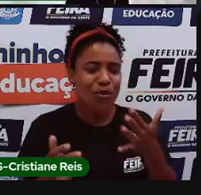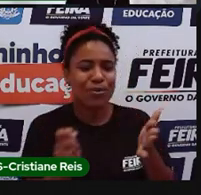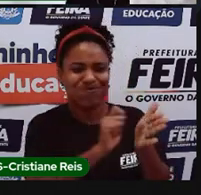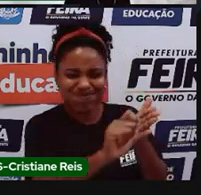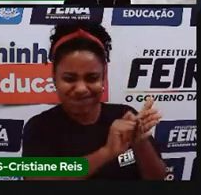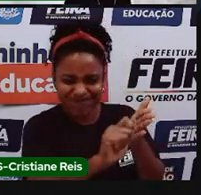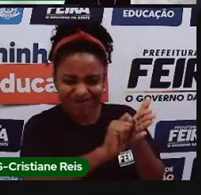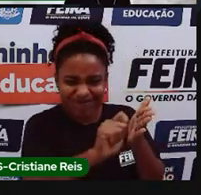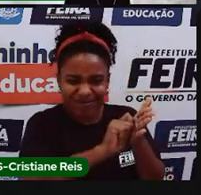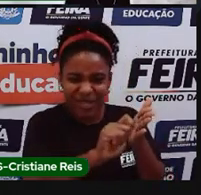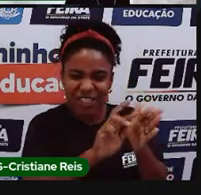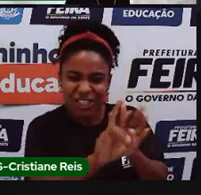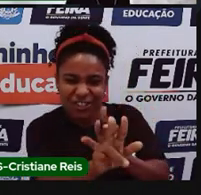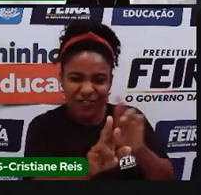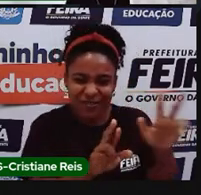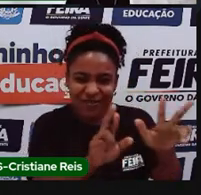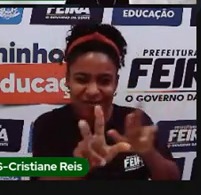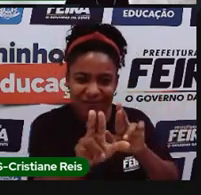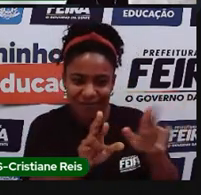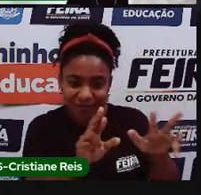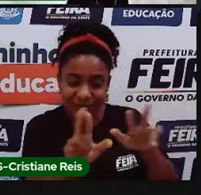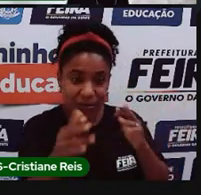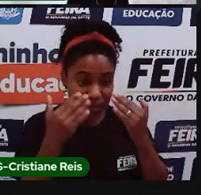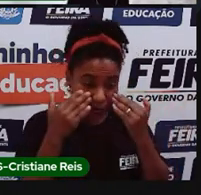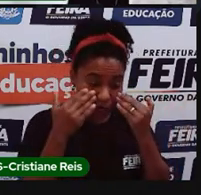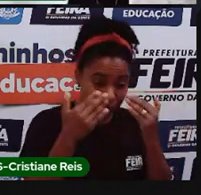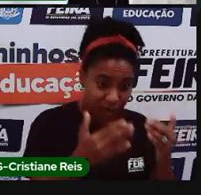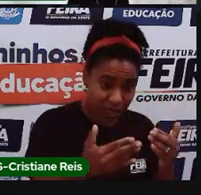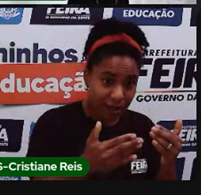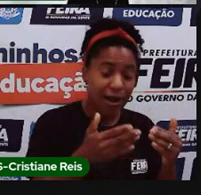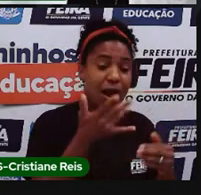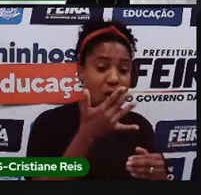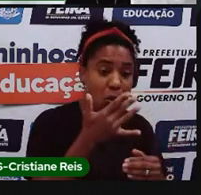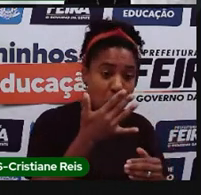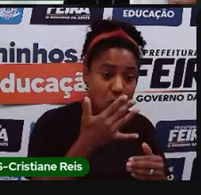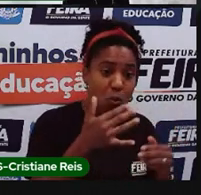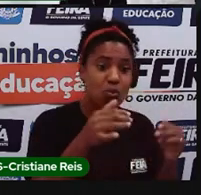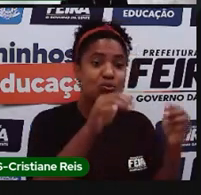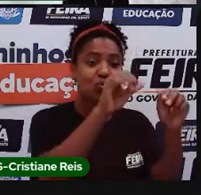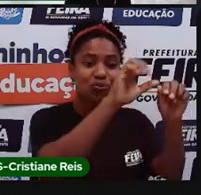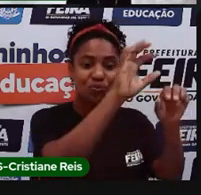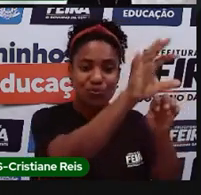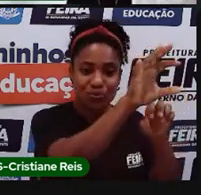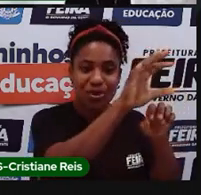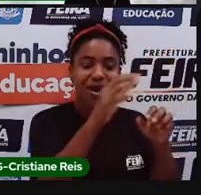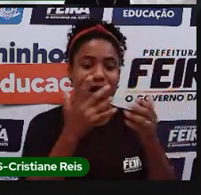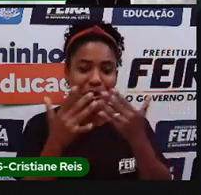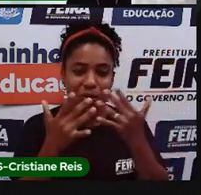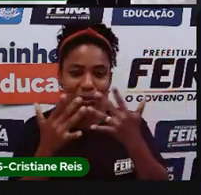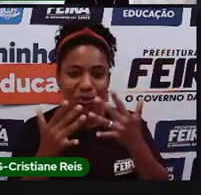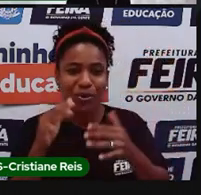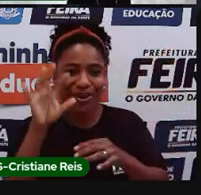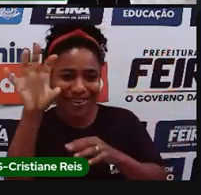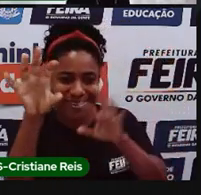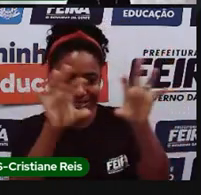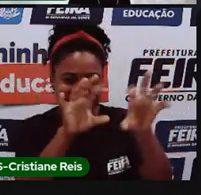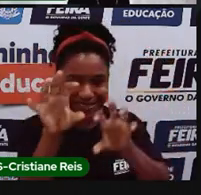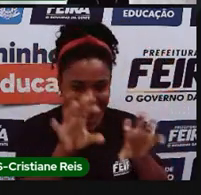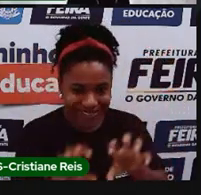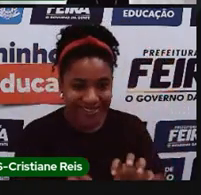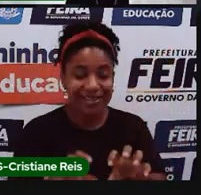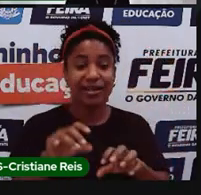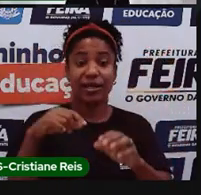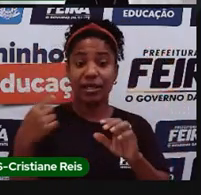das outras, que é para você olhar logo de cara e identificar na legenda que informação é que você está querendo.